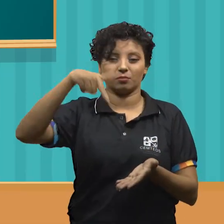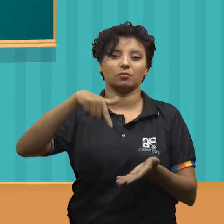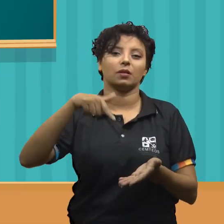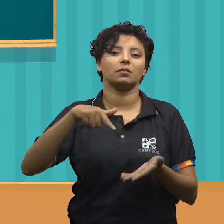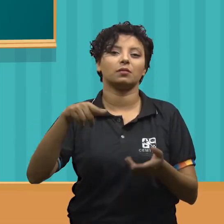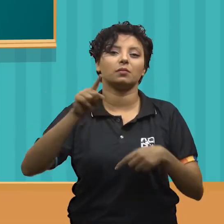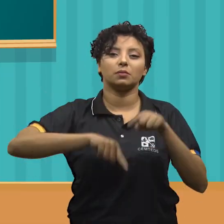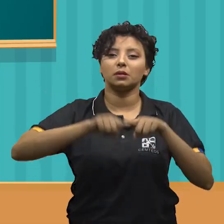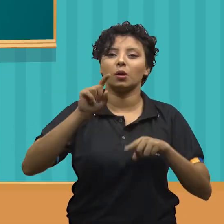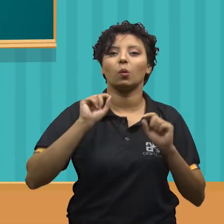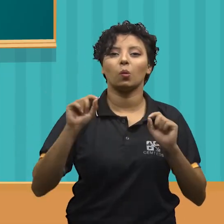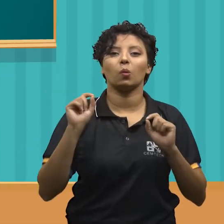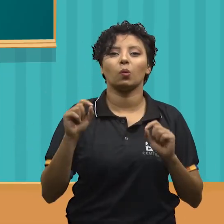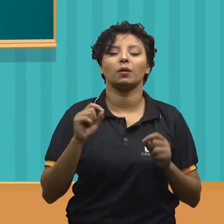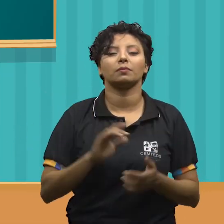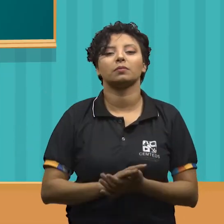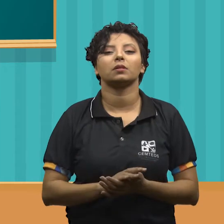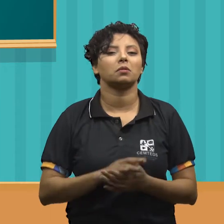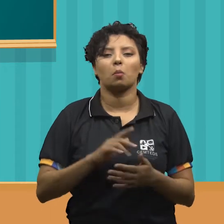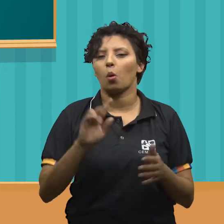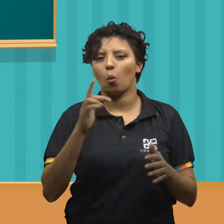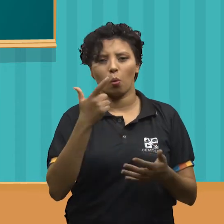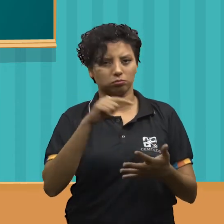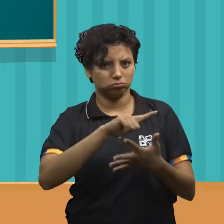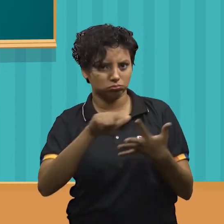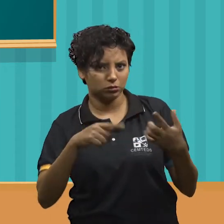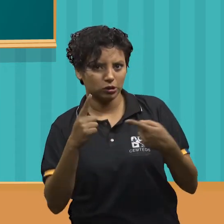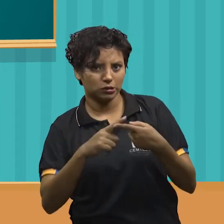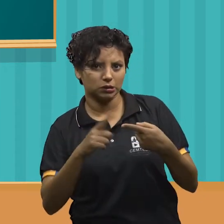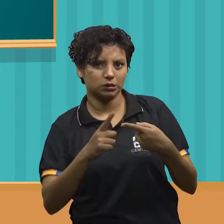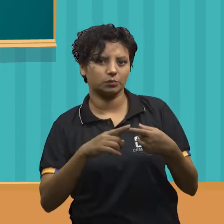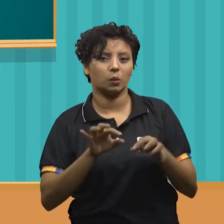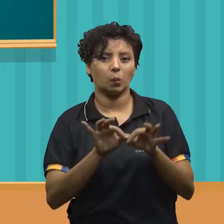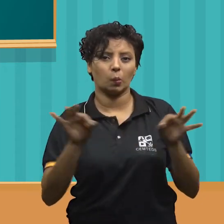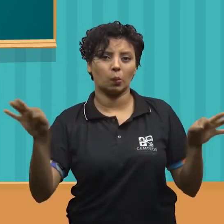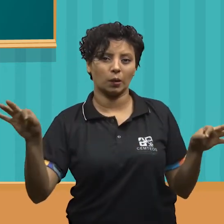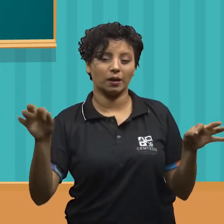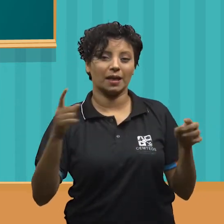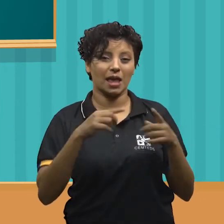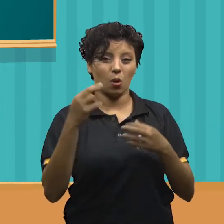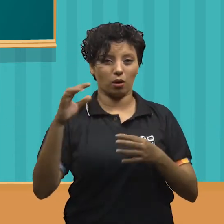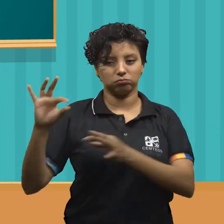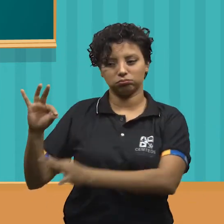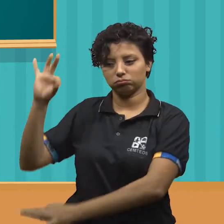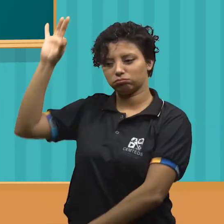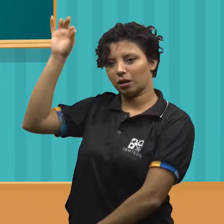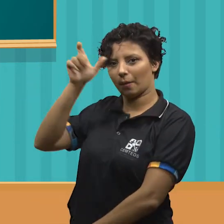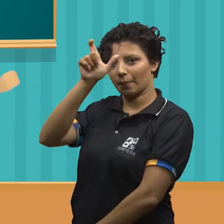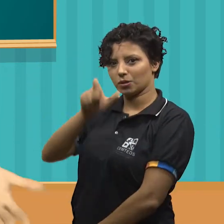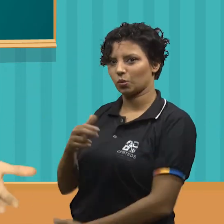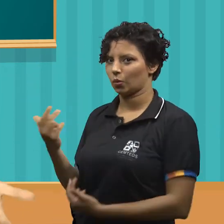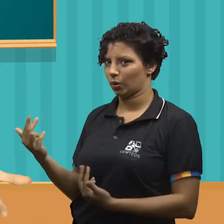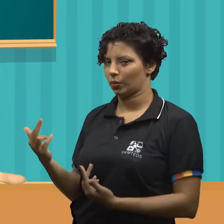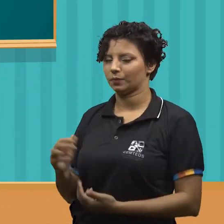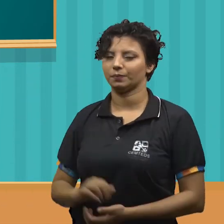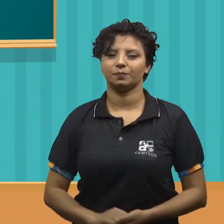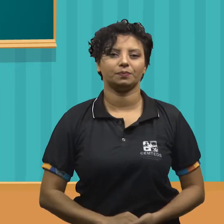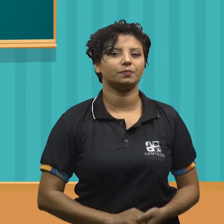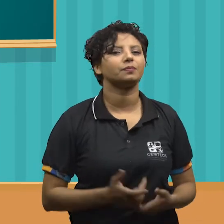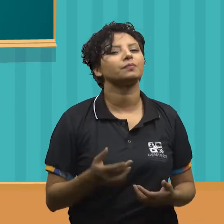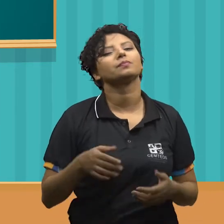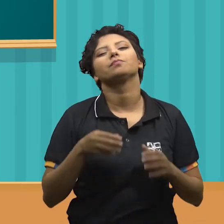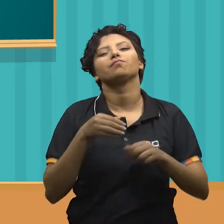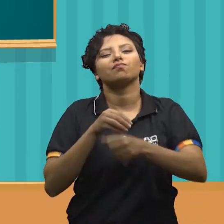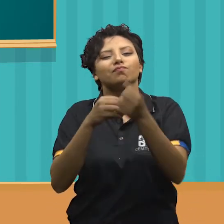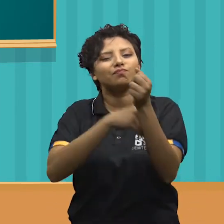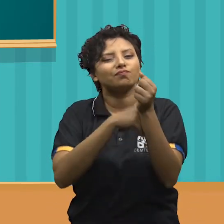O material deste aparelho pode ser de sisal ou sintético, com um comprimento compatível à altura da ginasta. Então, turma, eu vou